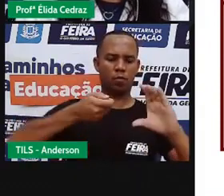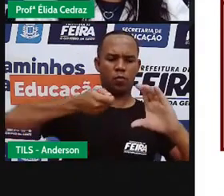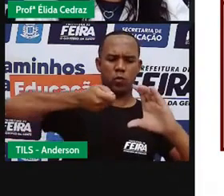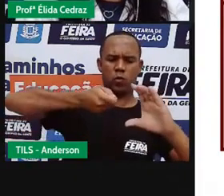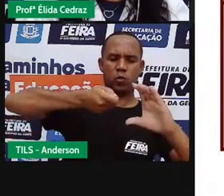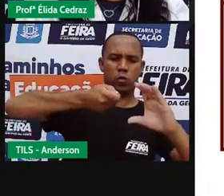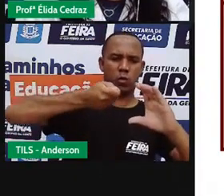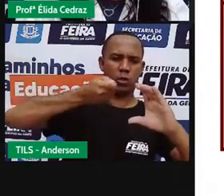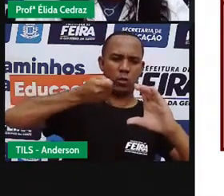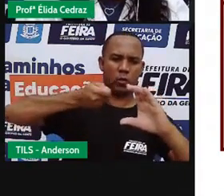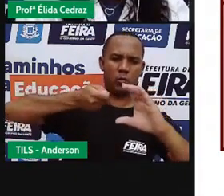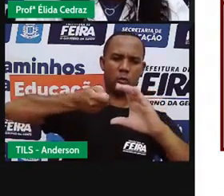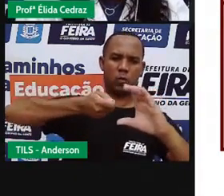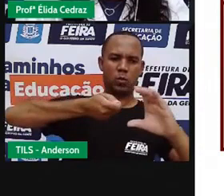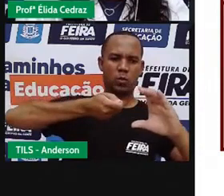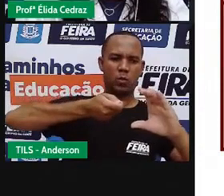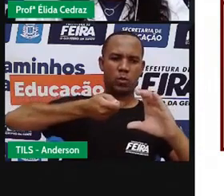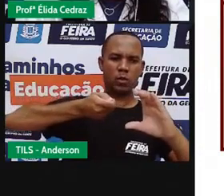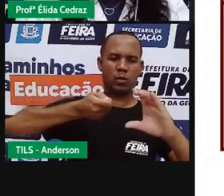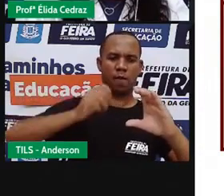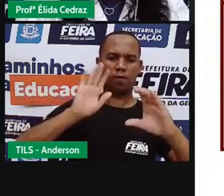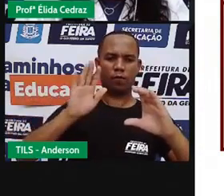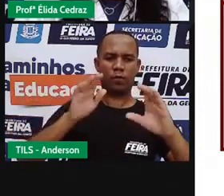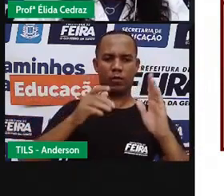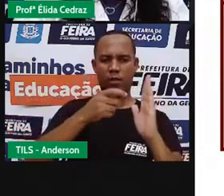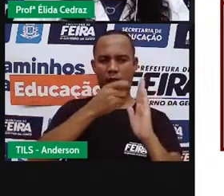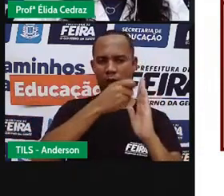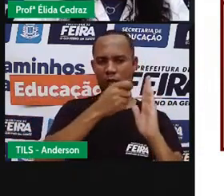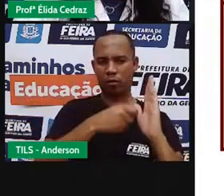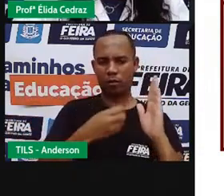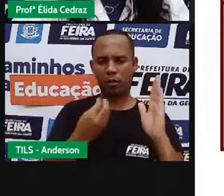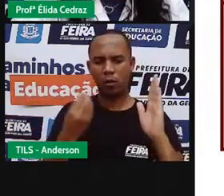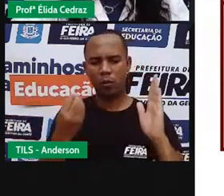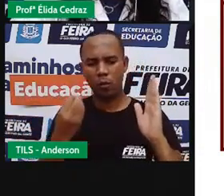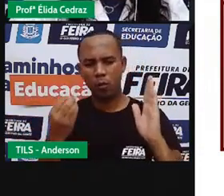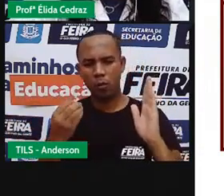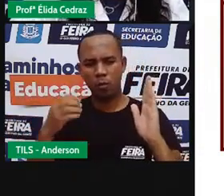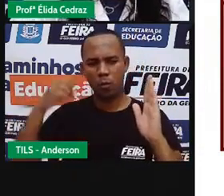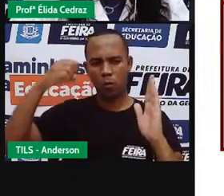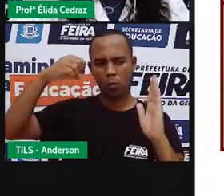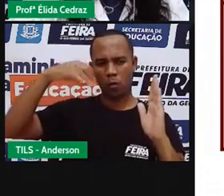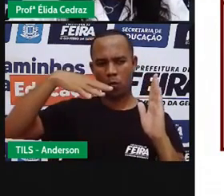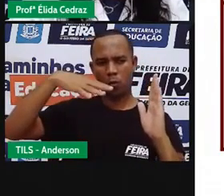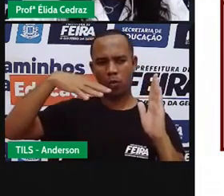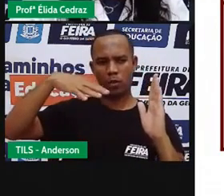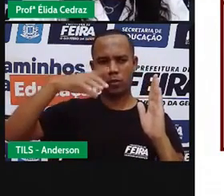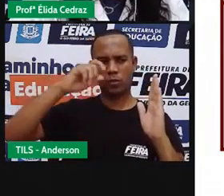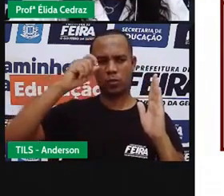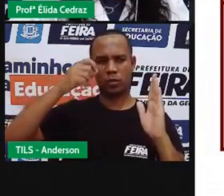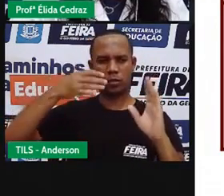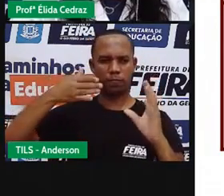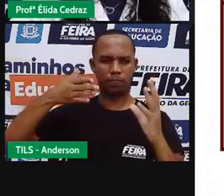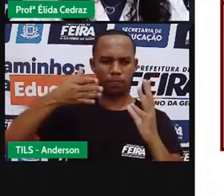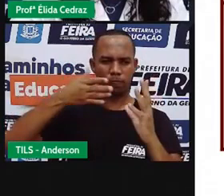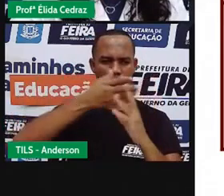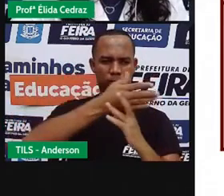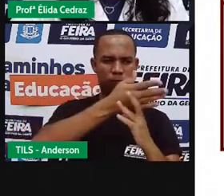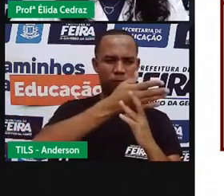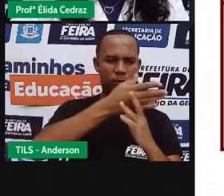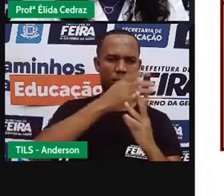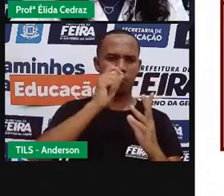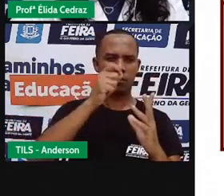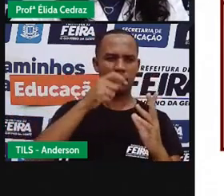Você vai anotar como é que a luz vai atuar. Como é que a luz vai agir